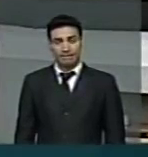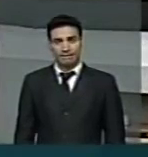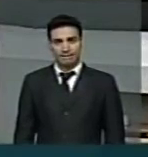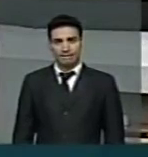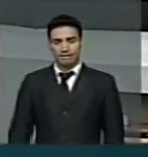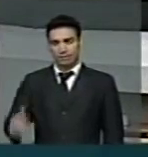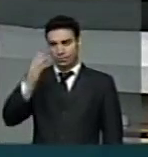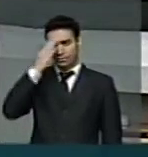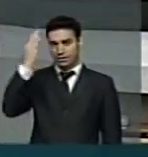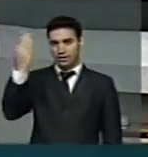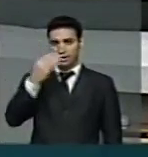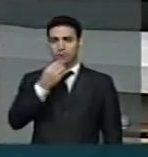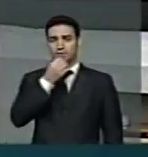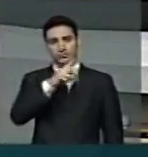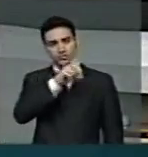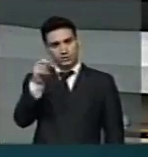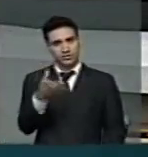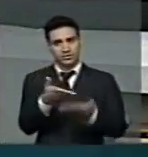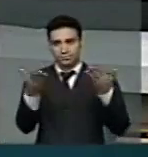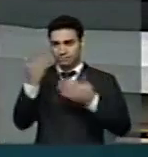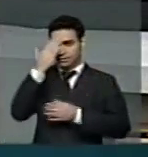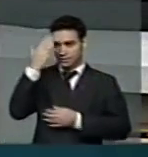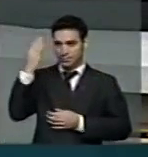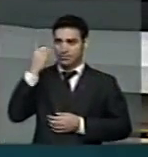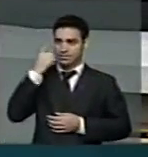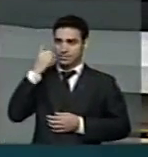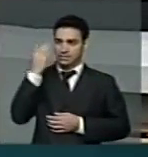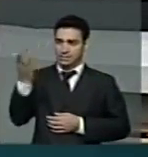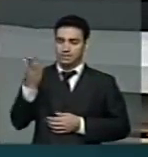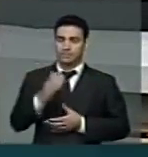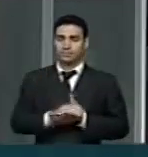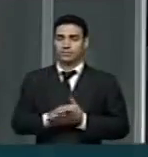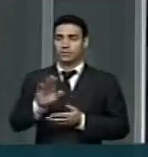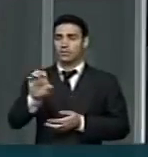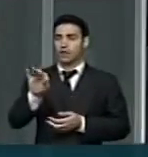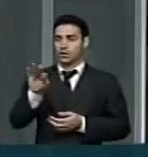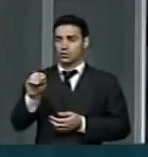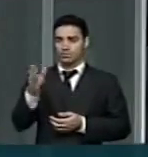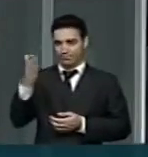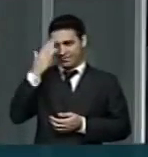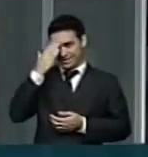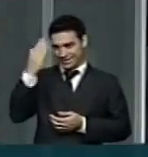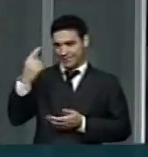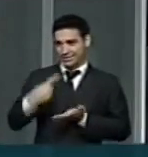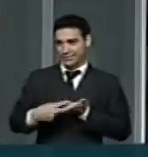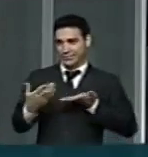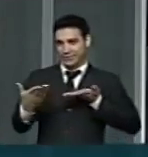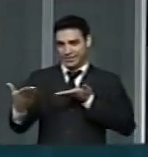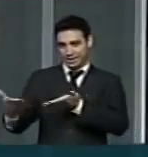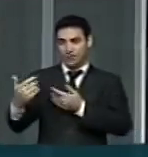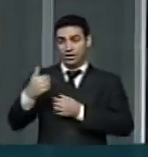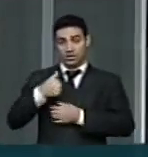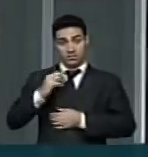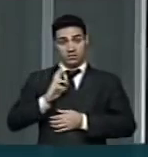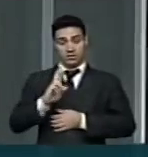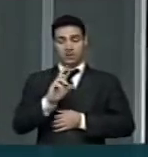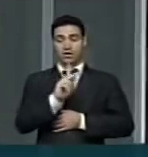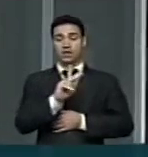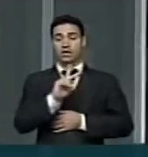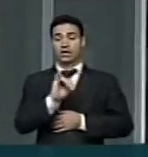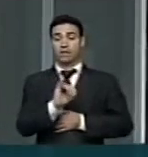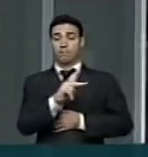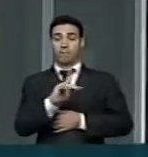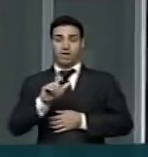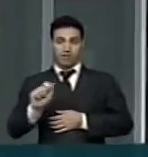Obrigado, bom dia a todos. Obrigado, deputado Beto Albuquerque, pelo convite, em nome do IPEA, a gente queria dizer